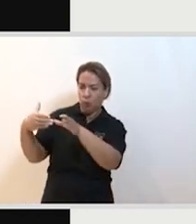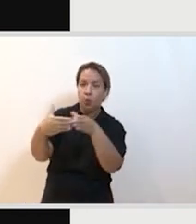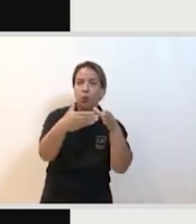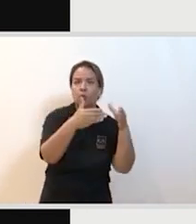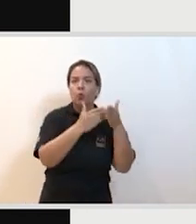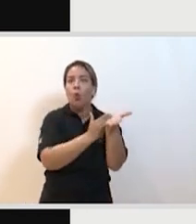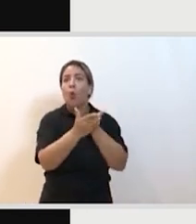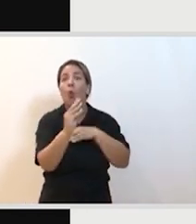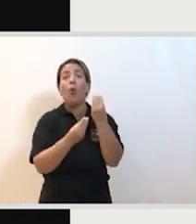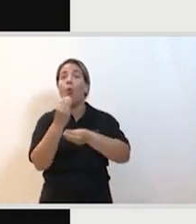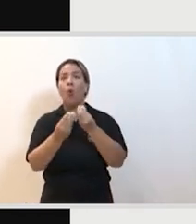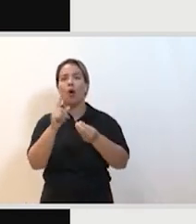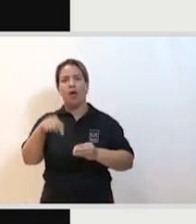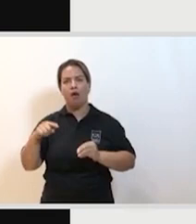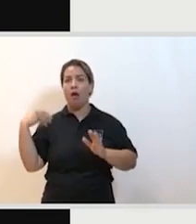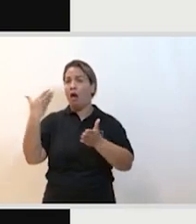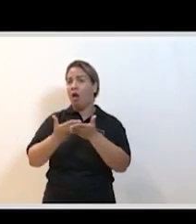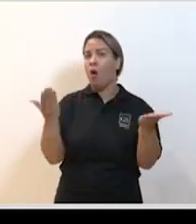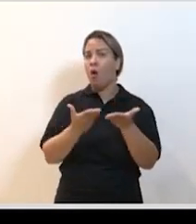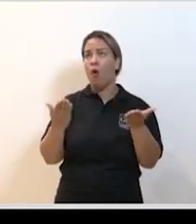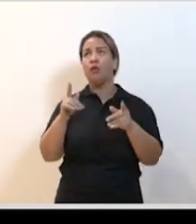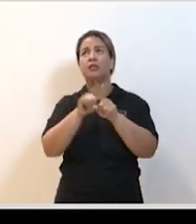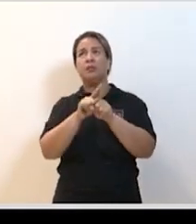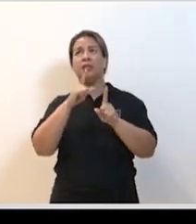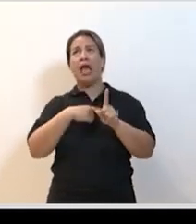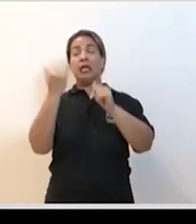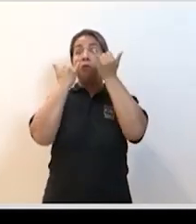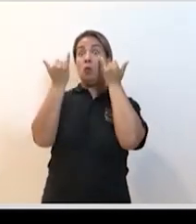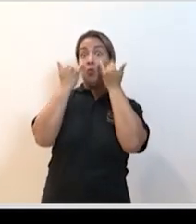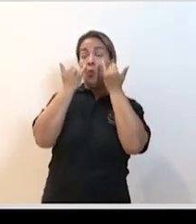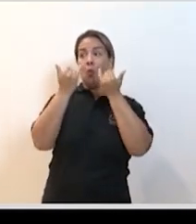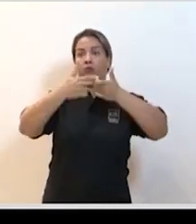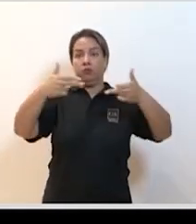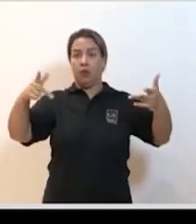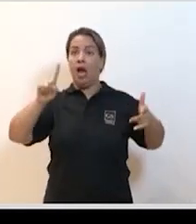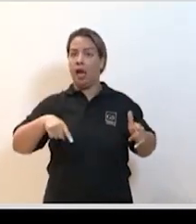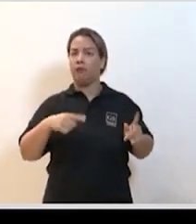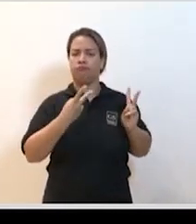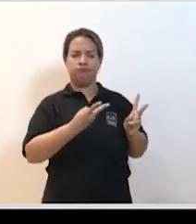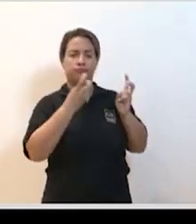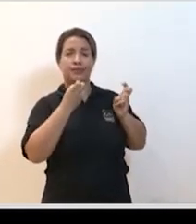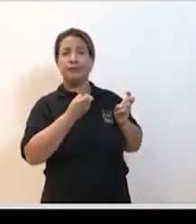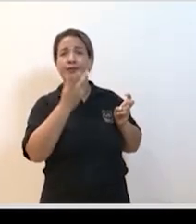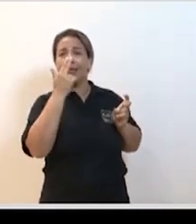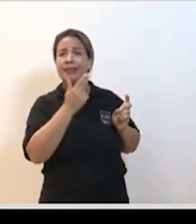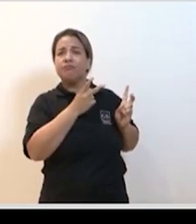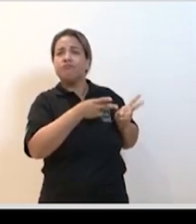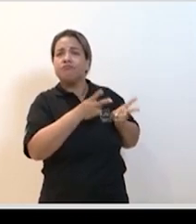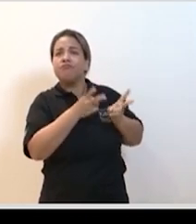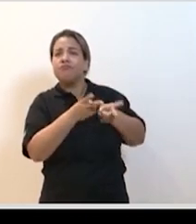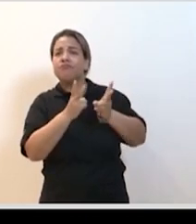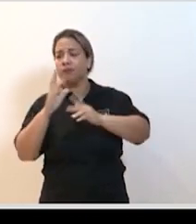E muitas vezes, até hoje, na época da big data, da grande informação, ainda são percebidas das mesmas maneiras. Ou seja,